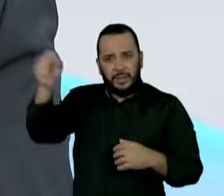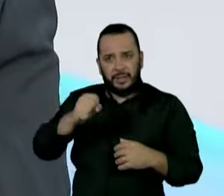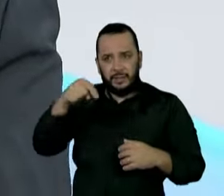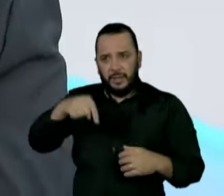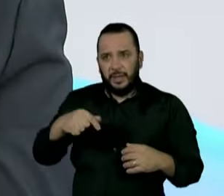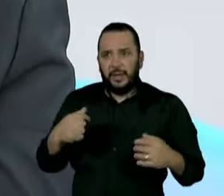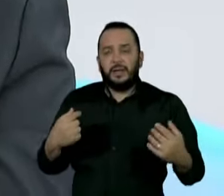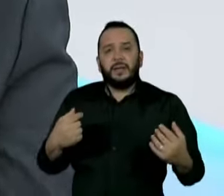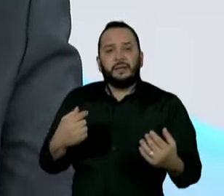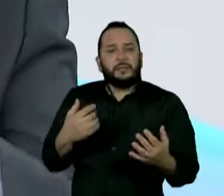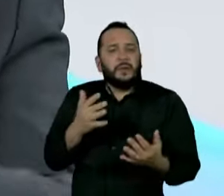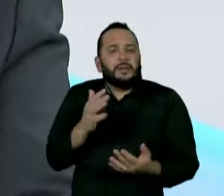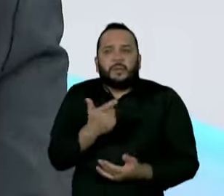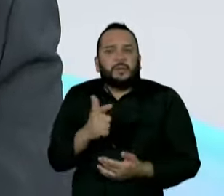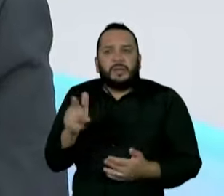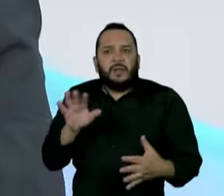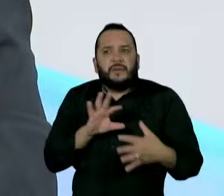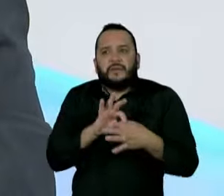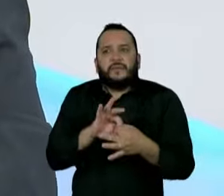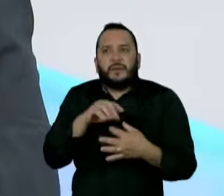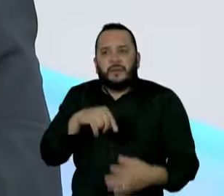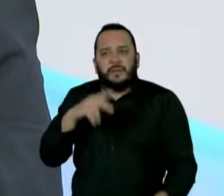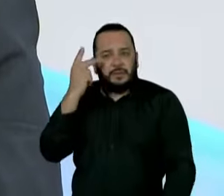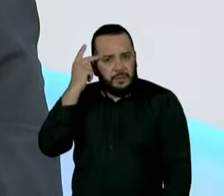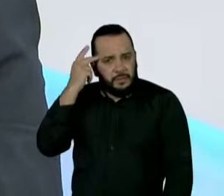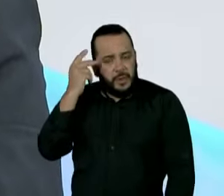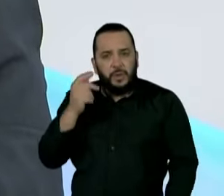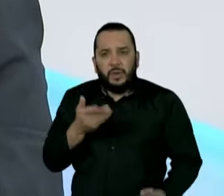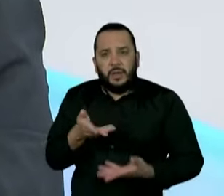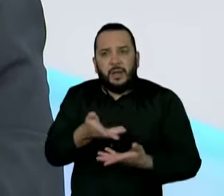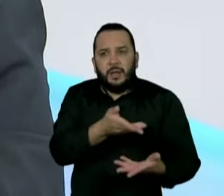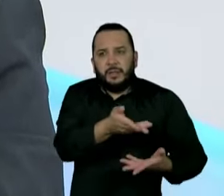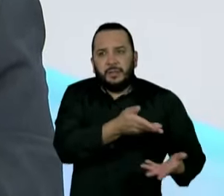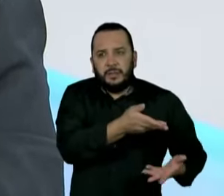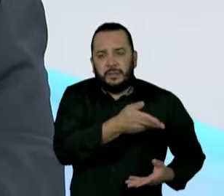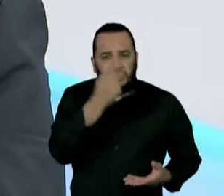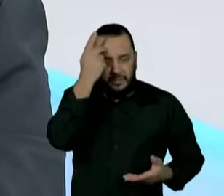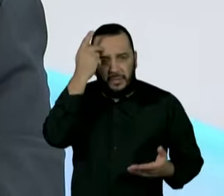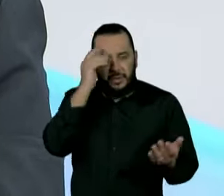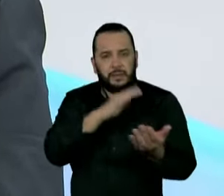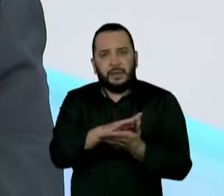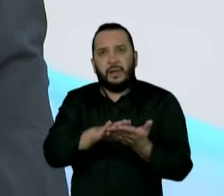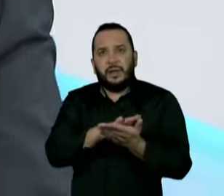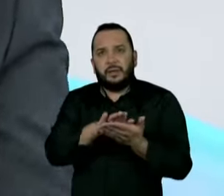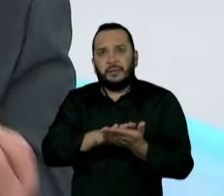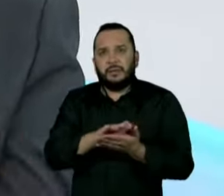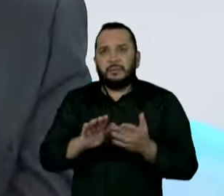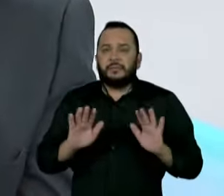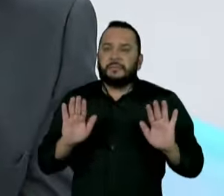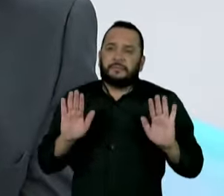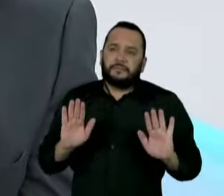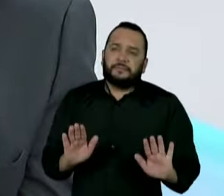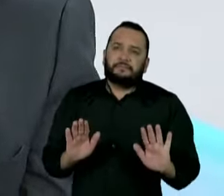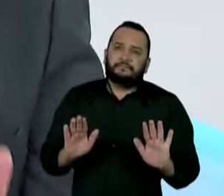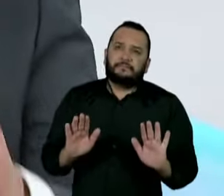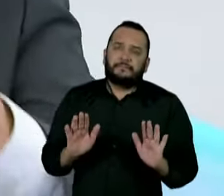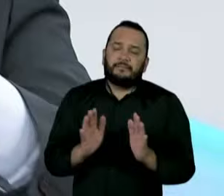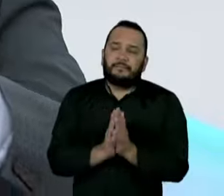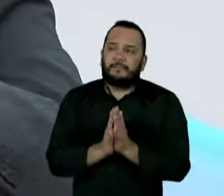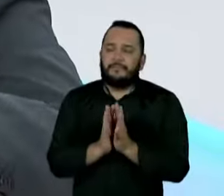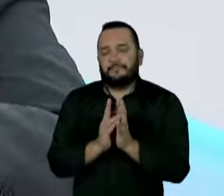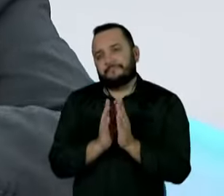tivesse um vínculo criado aqui, alguém que tivesse criado essa relação, acho que seria menos antipático. Mas, de qualquer maneira,